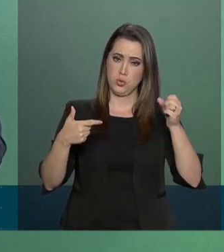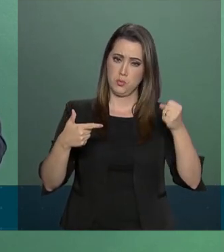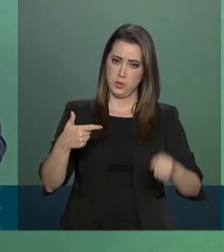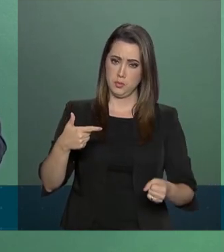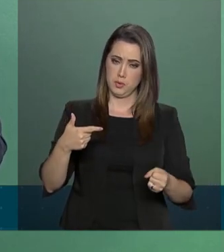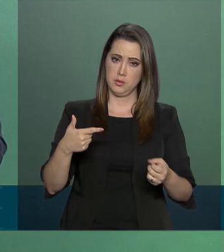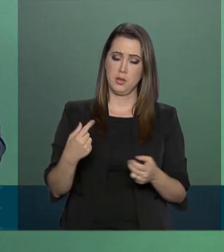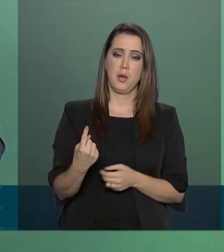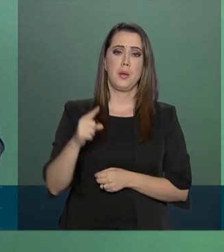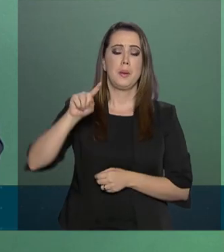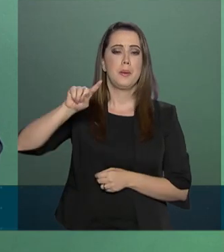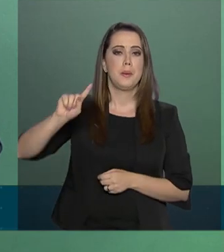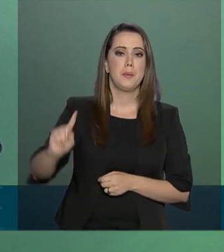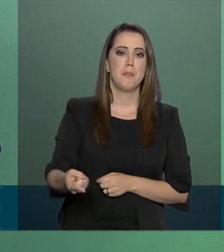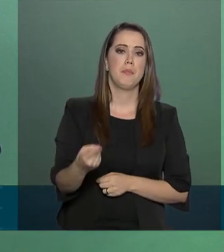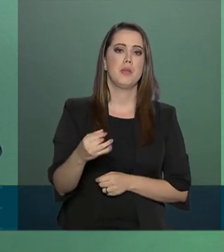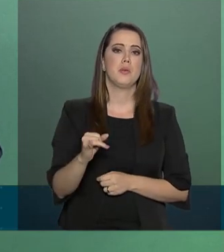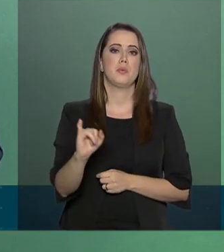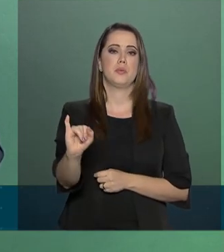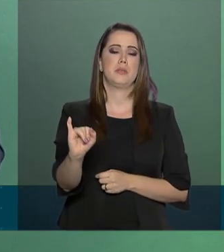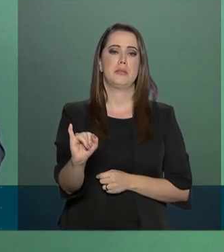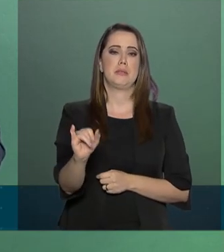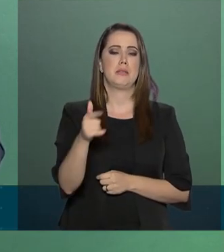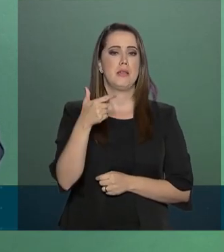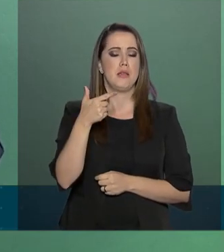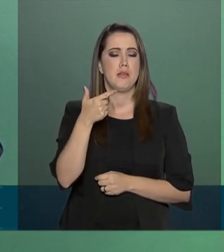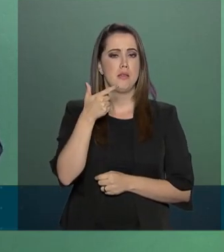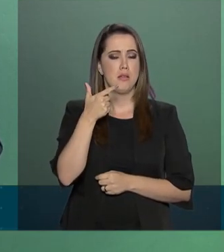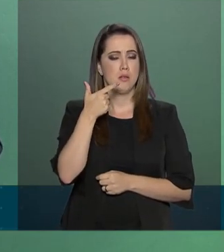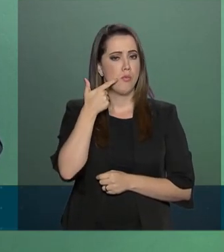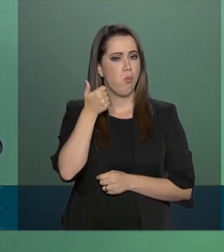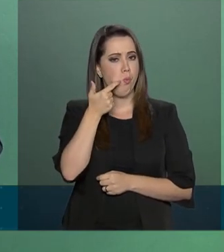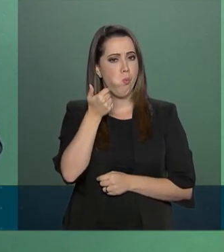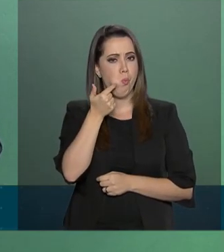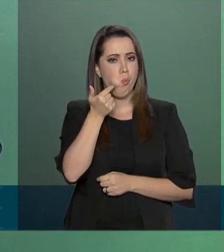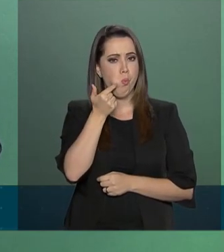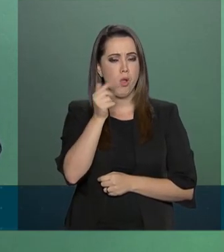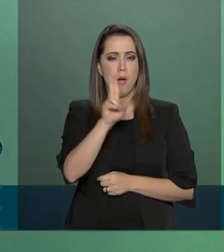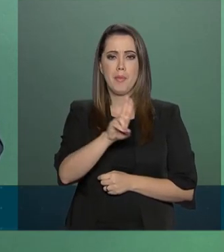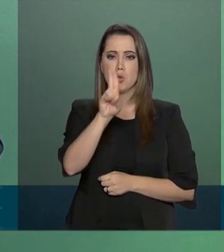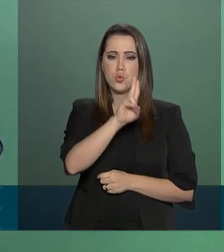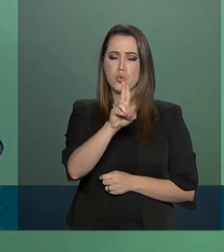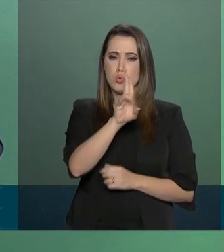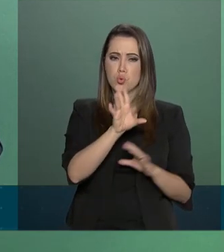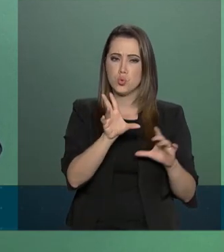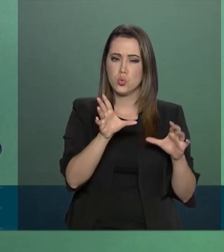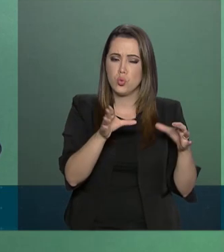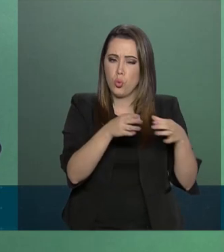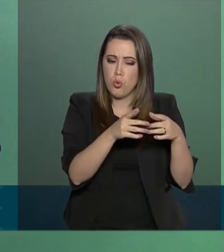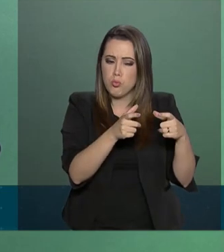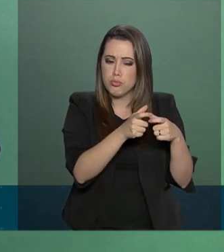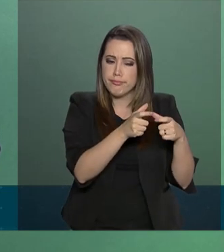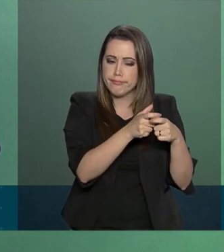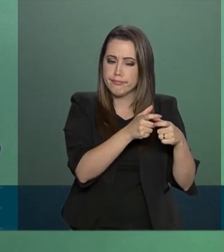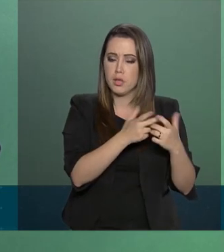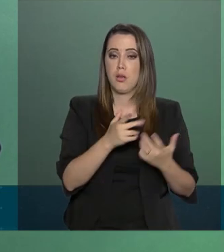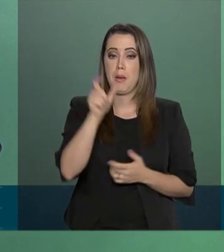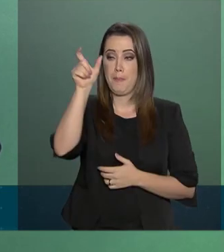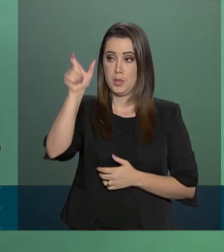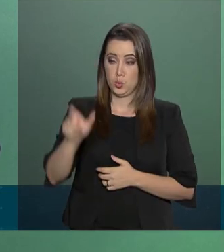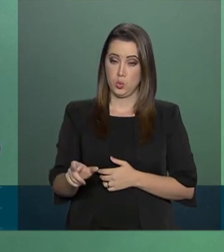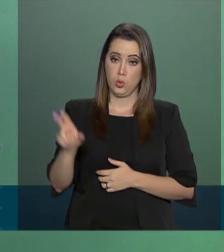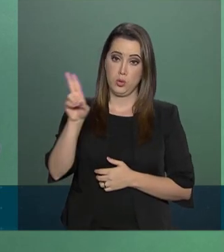cada arma de uso restrito. O porte de arma passa a ser vinculado à pessoa,